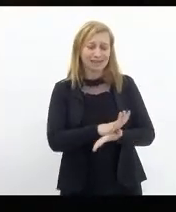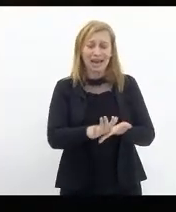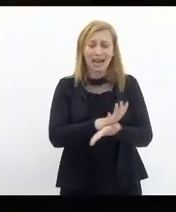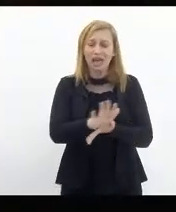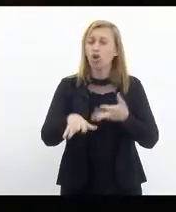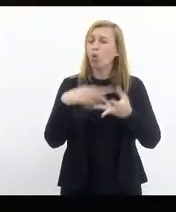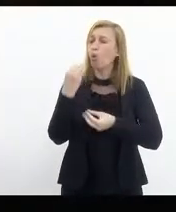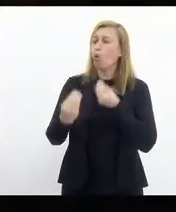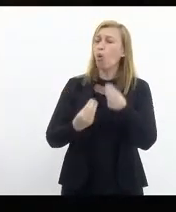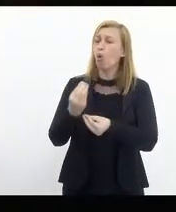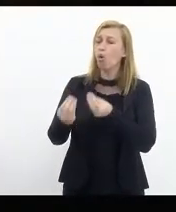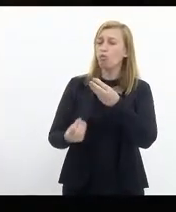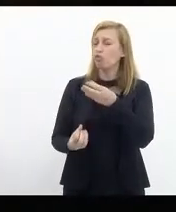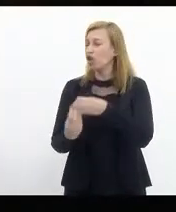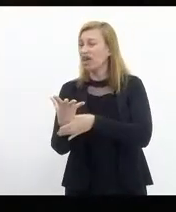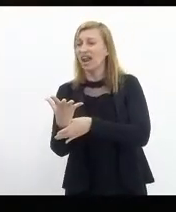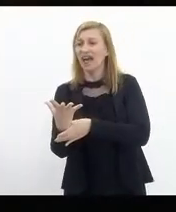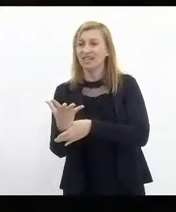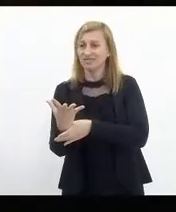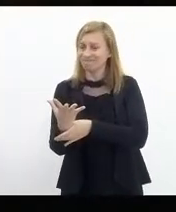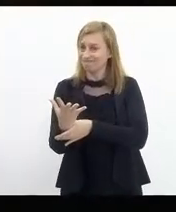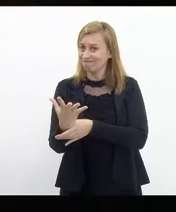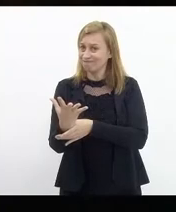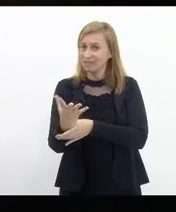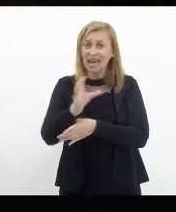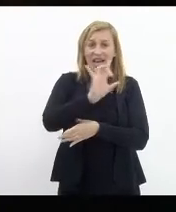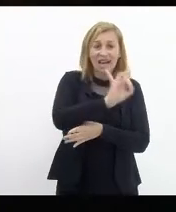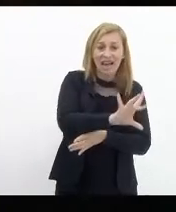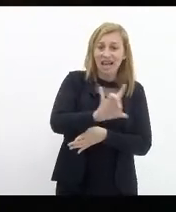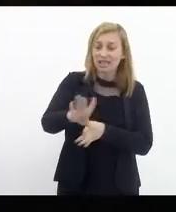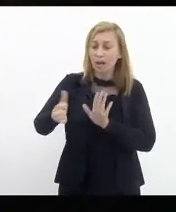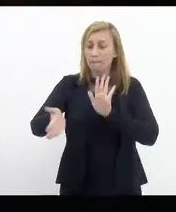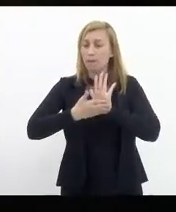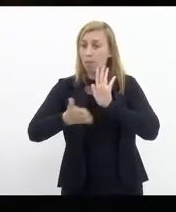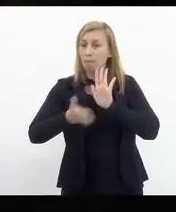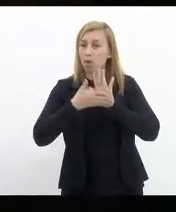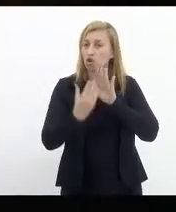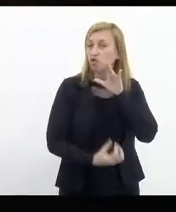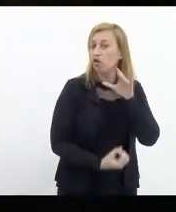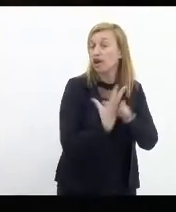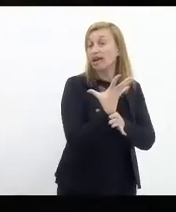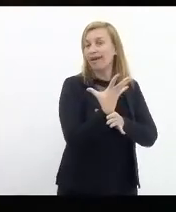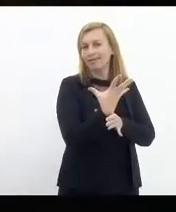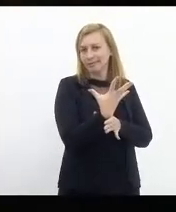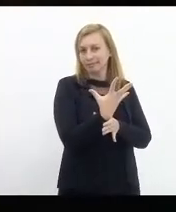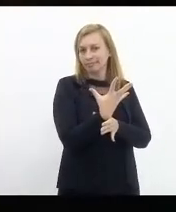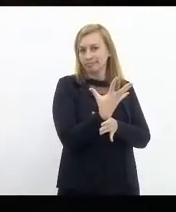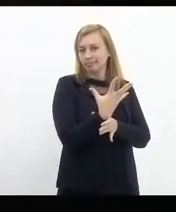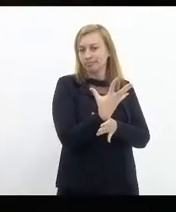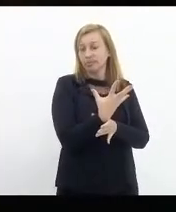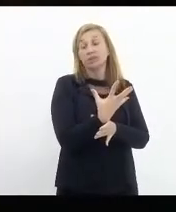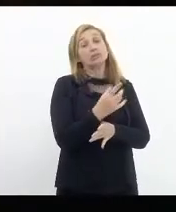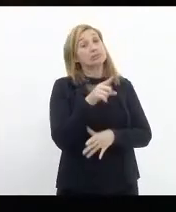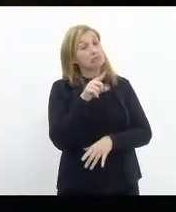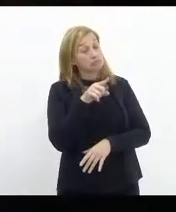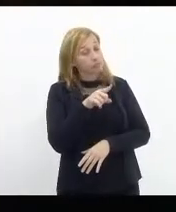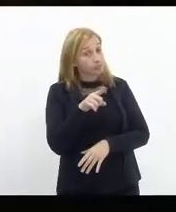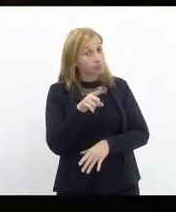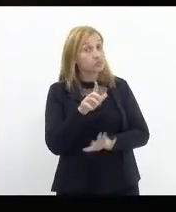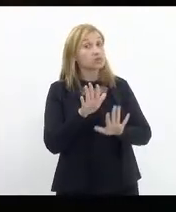como ela foi construída. Cada proposta como ela foi construída. Isso daí